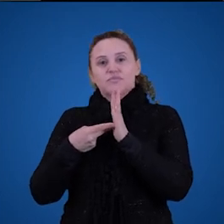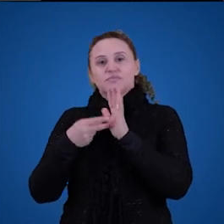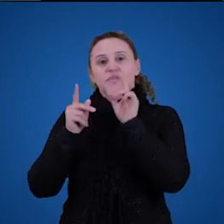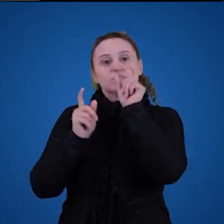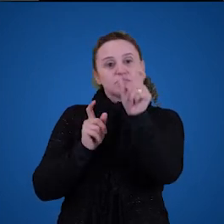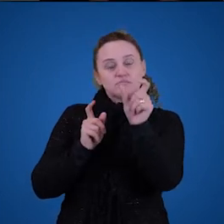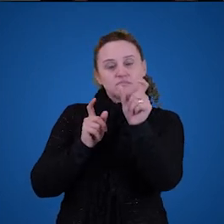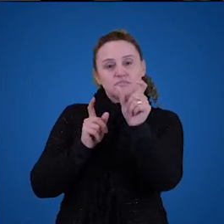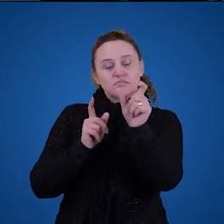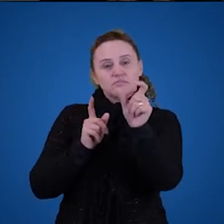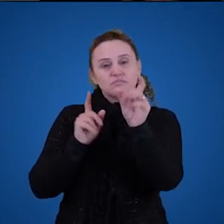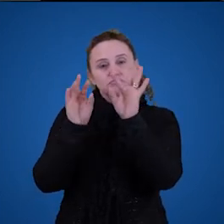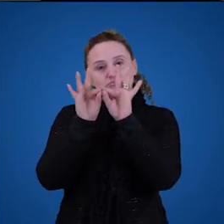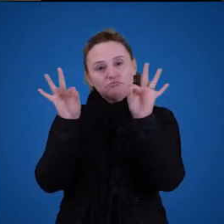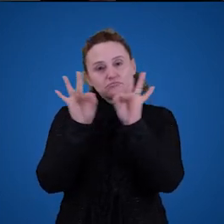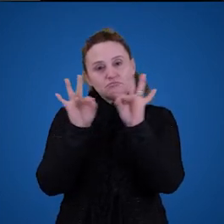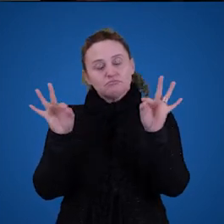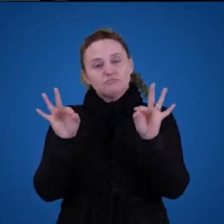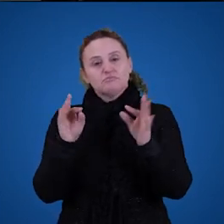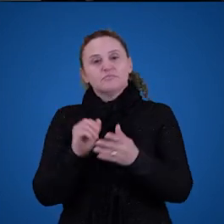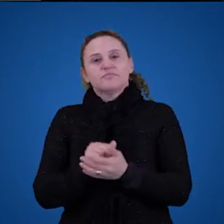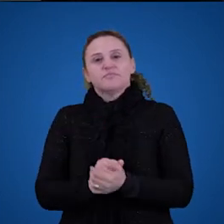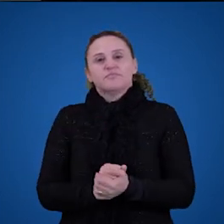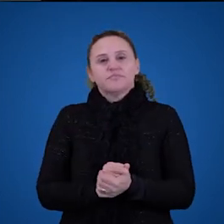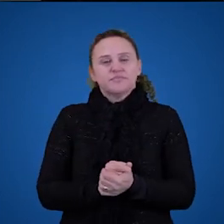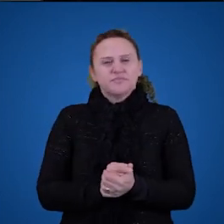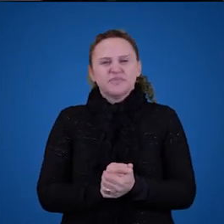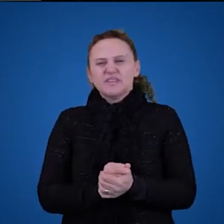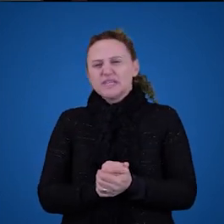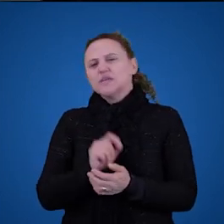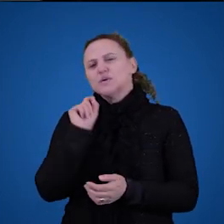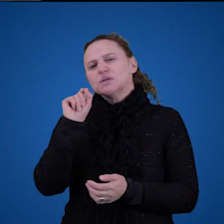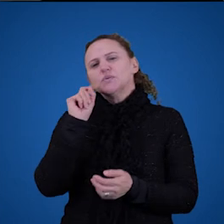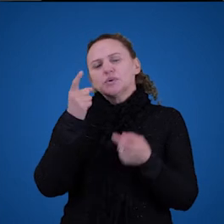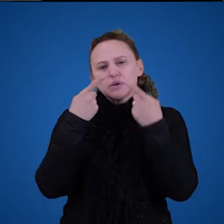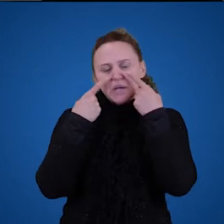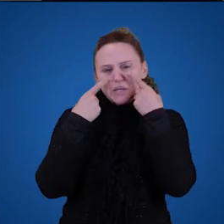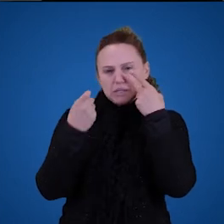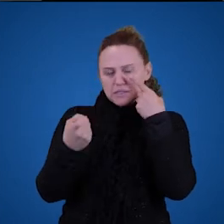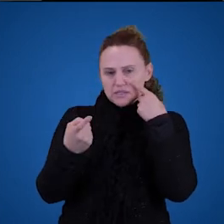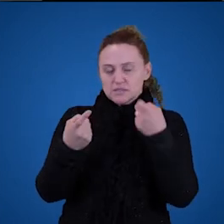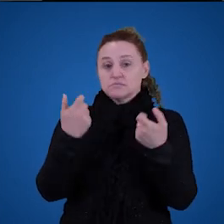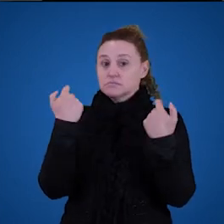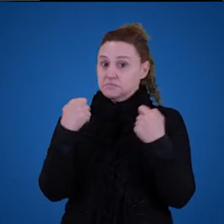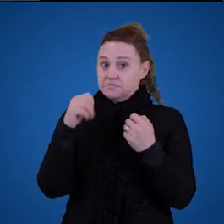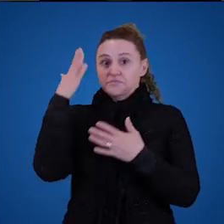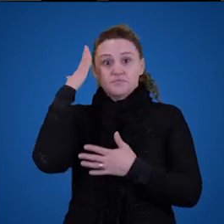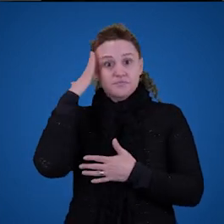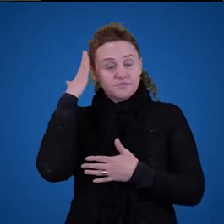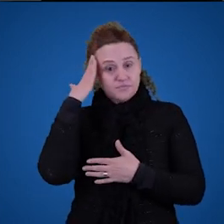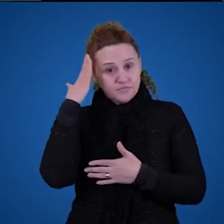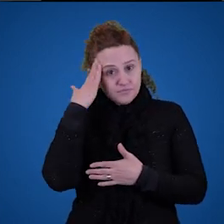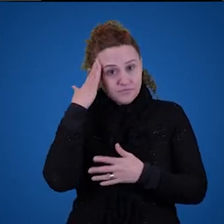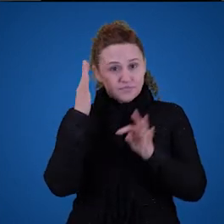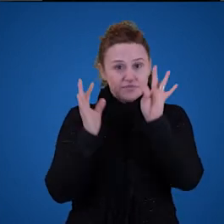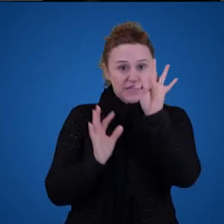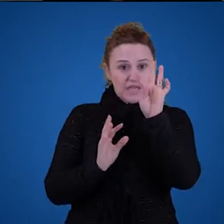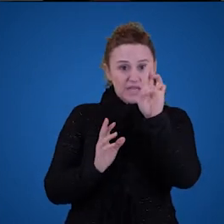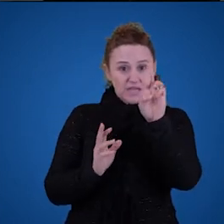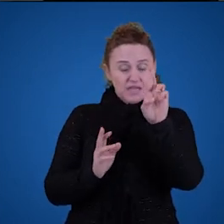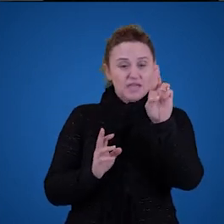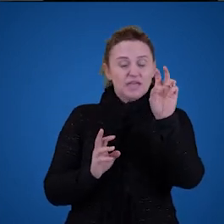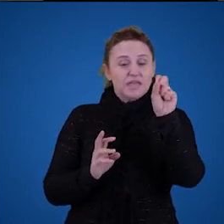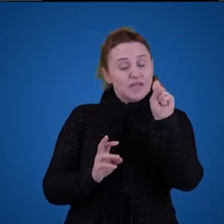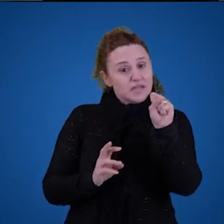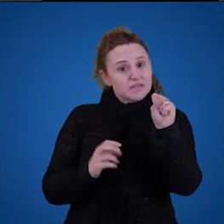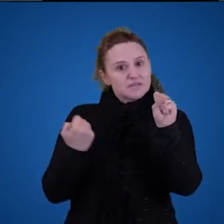expressões que são compostas por ela. Então, uma coisa interessante que vocês têm que ter em mente é que para a TRS funcionar, você